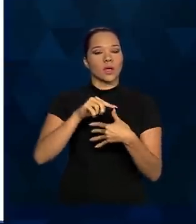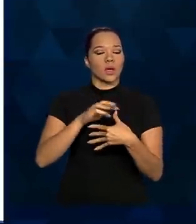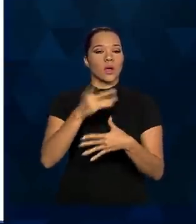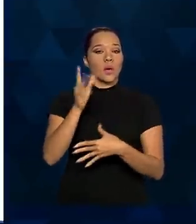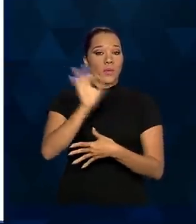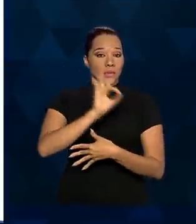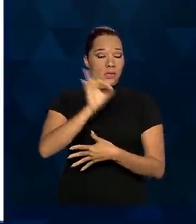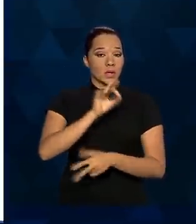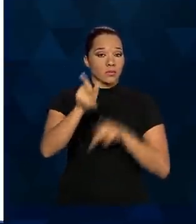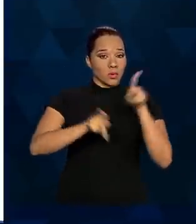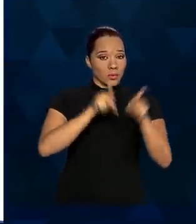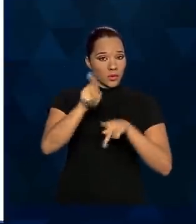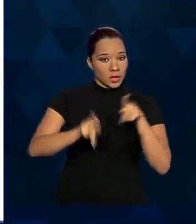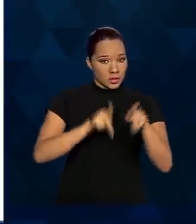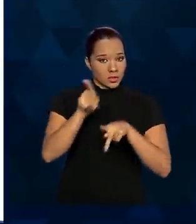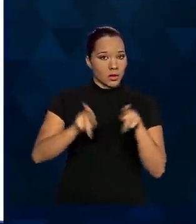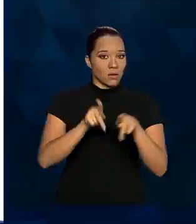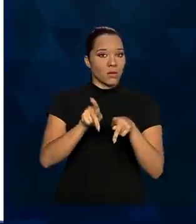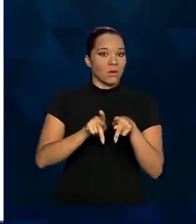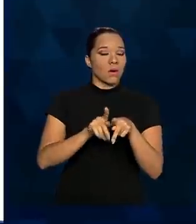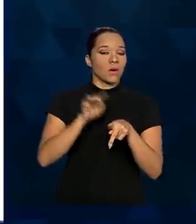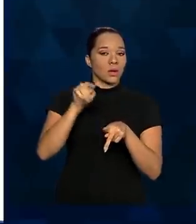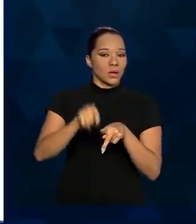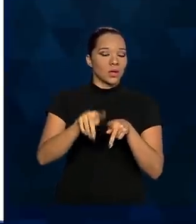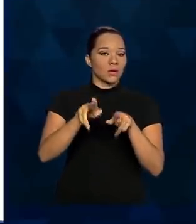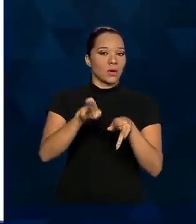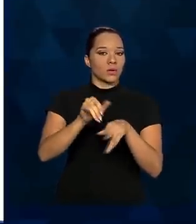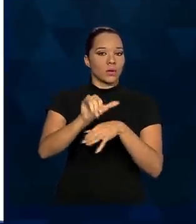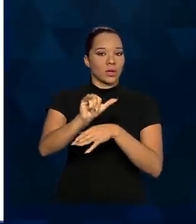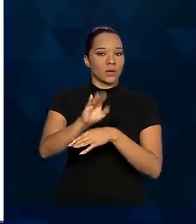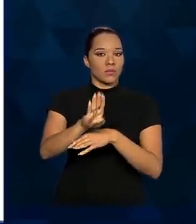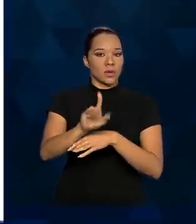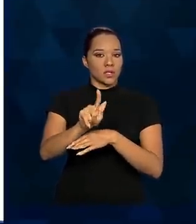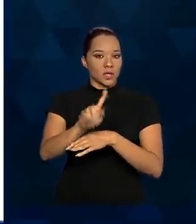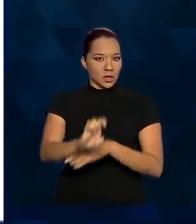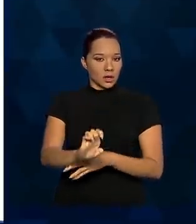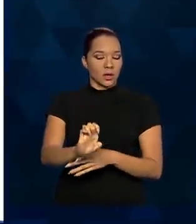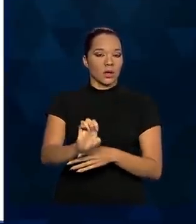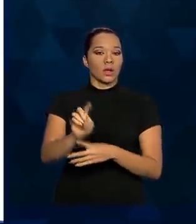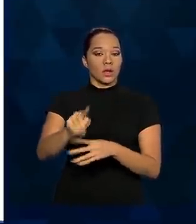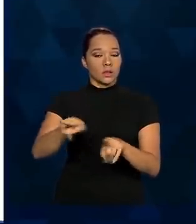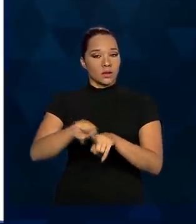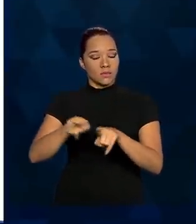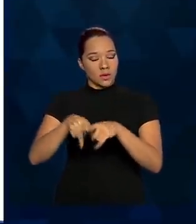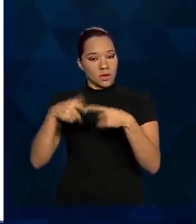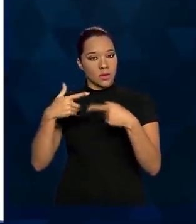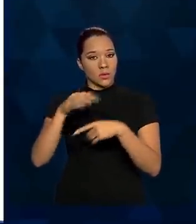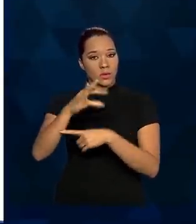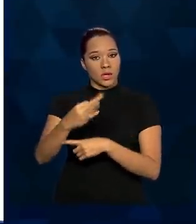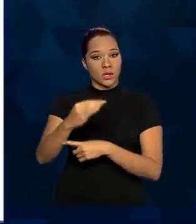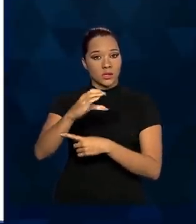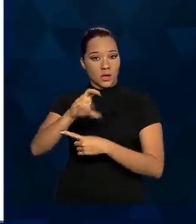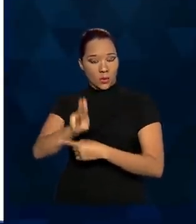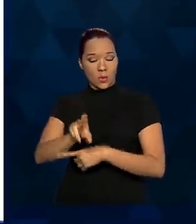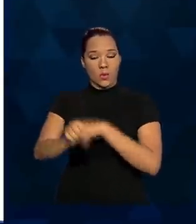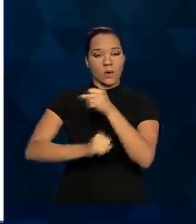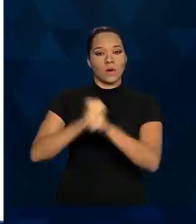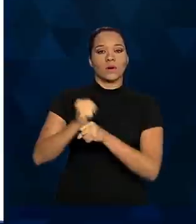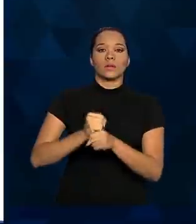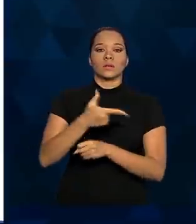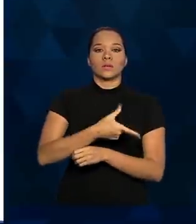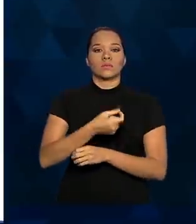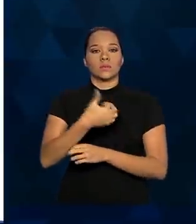populacional com base na população estimada pelo Instituto Brasileiro de Geografia e Estatística, Tribunal de Contas da União, em 2019.